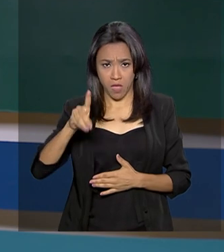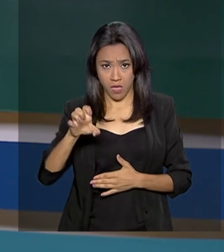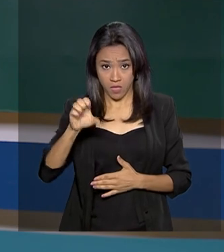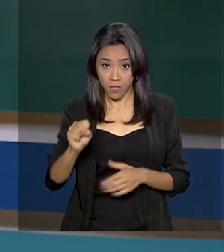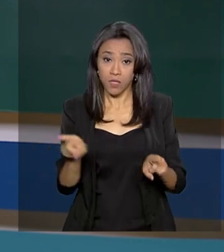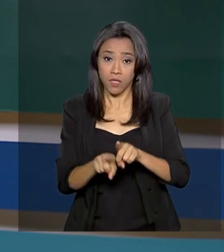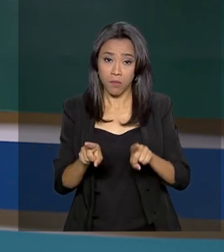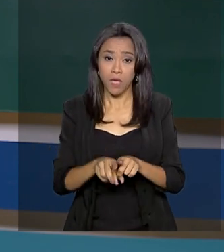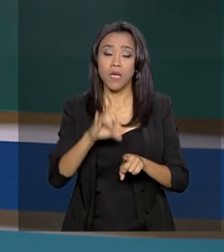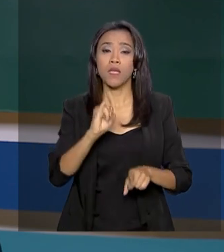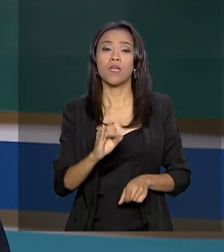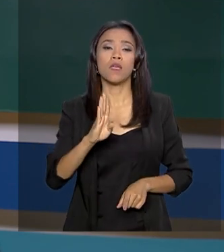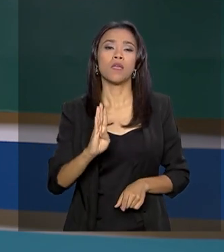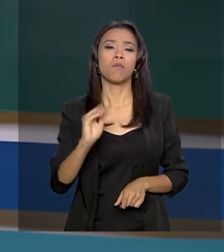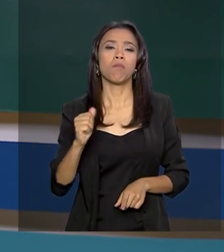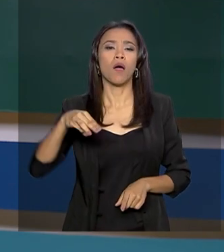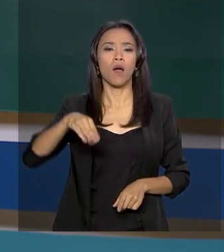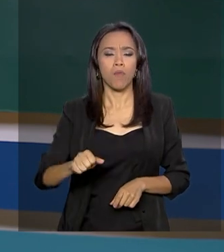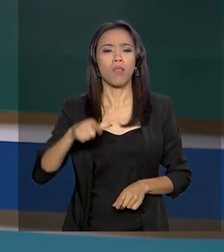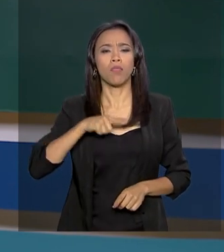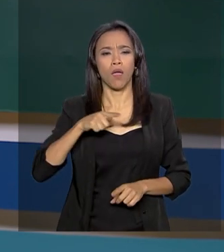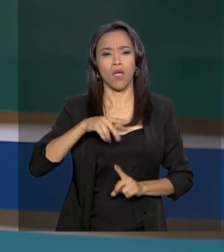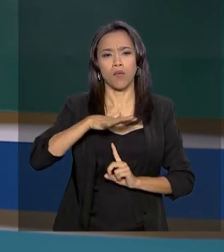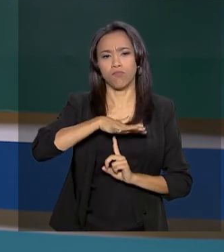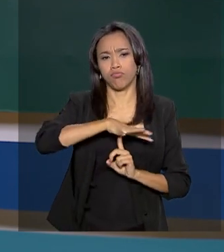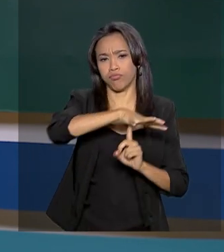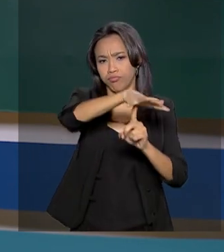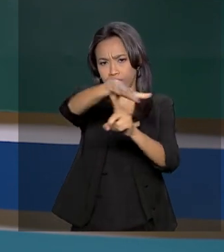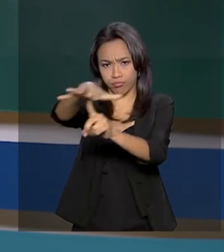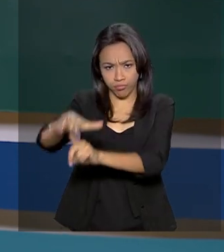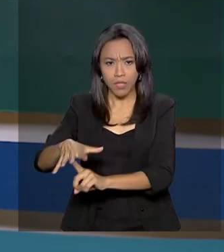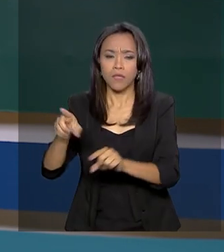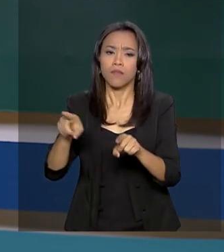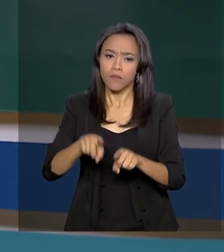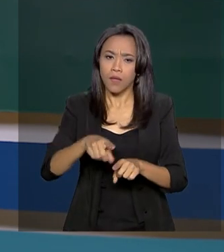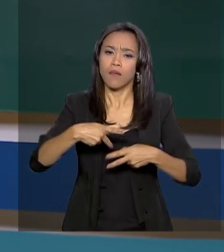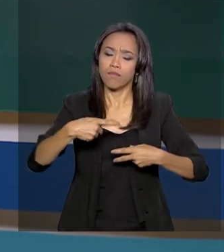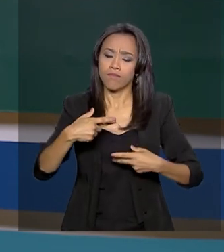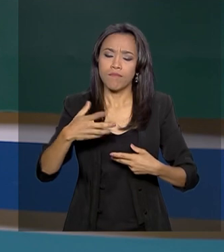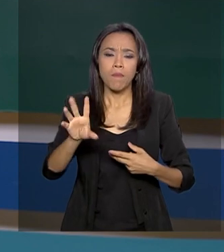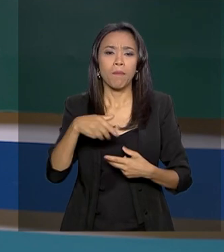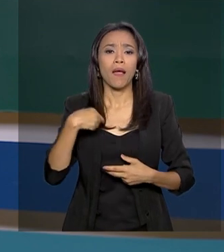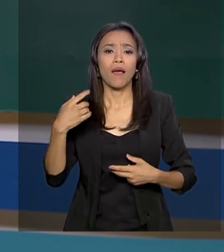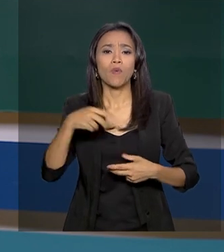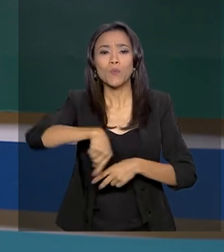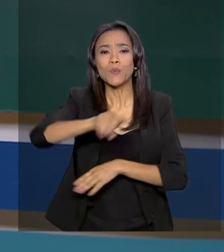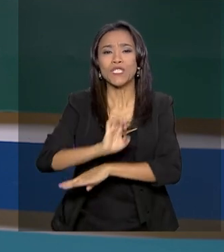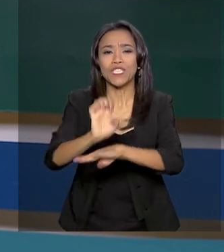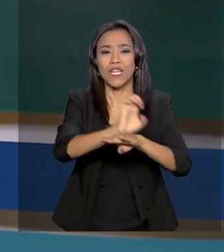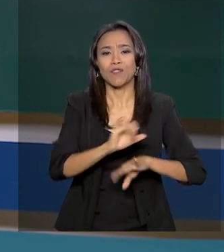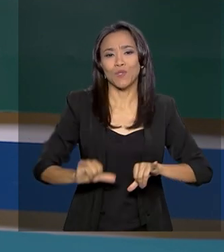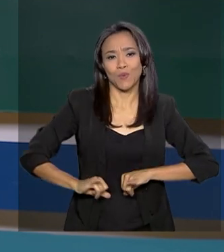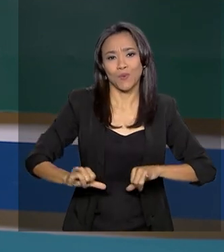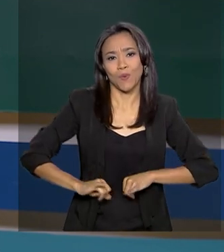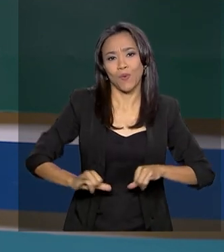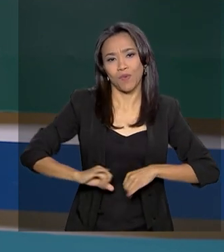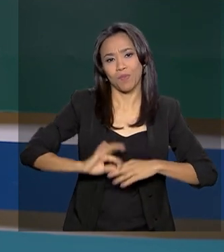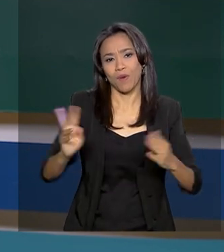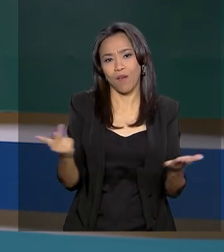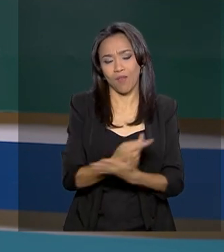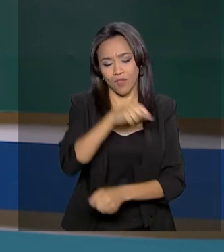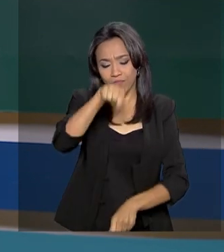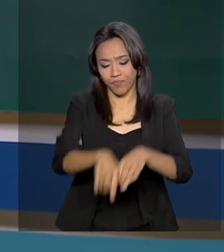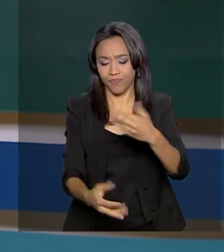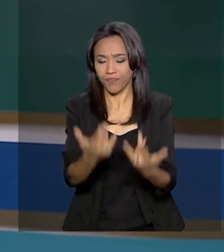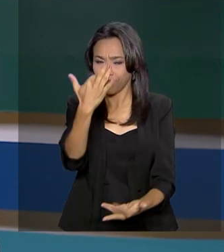de equipamentos e aeronaves, estão à disposição dos estados que sofrem com os incêndios. Por telefone, o ministro conversou com a Voz do